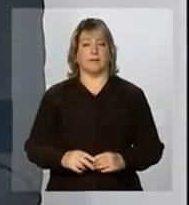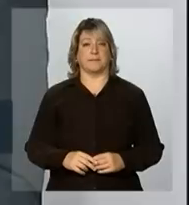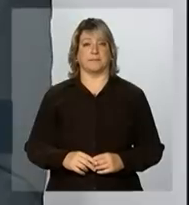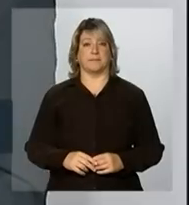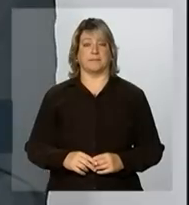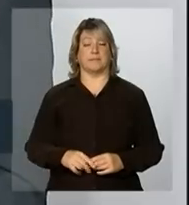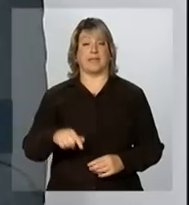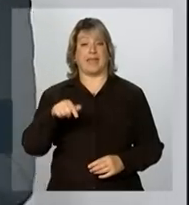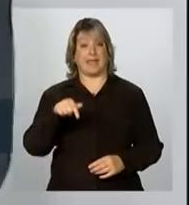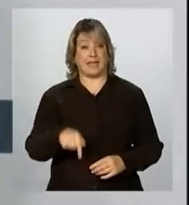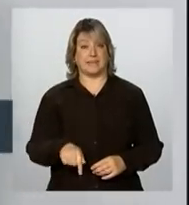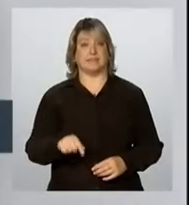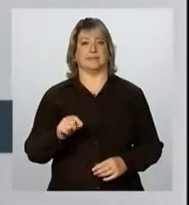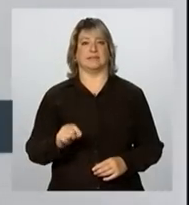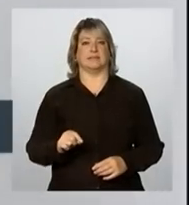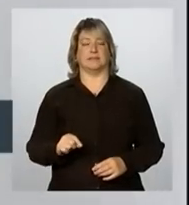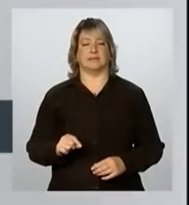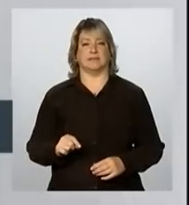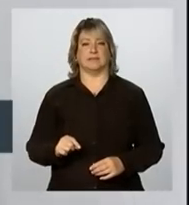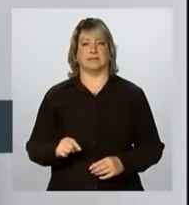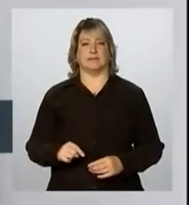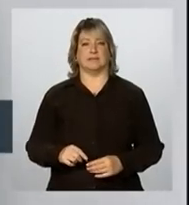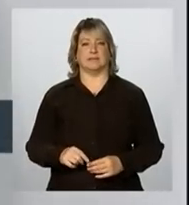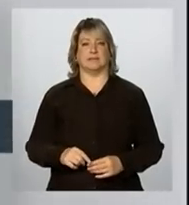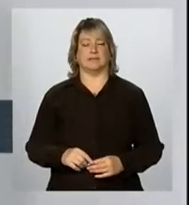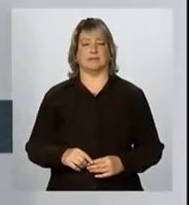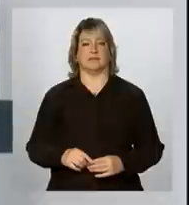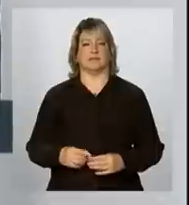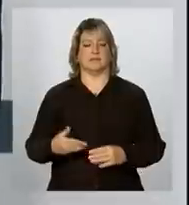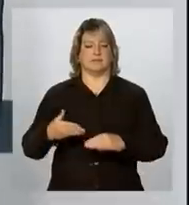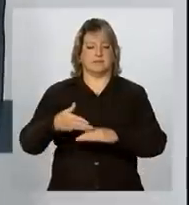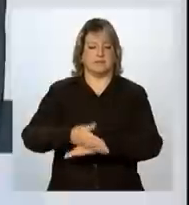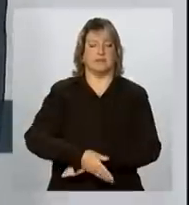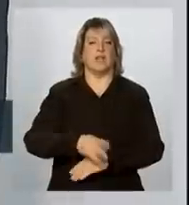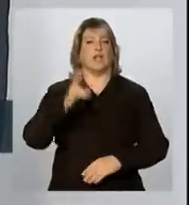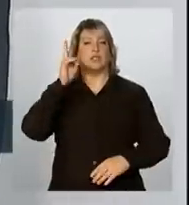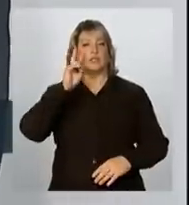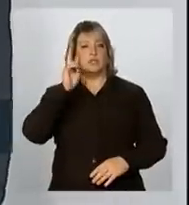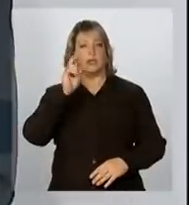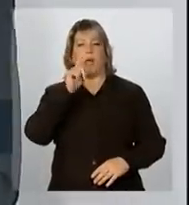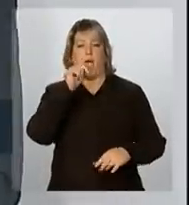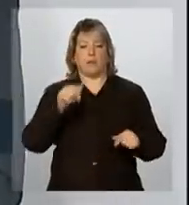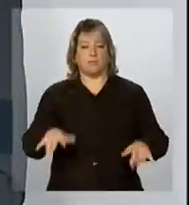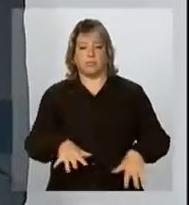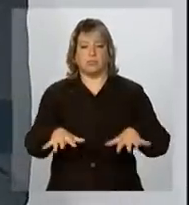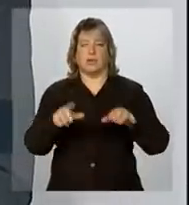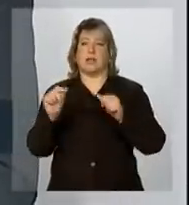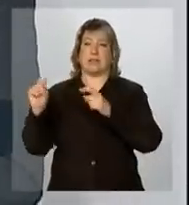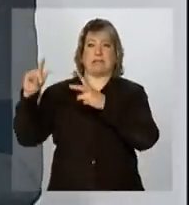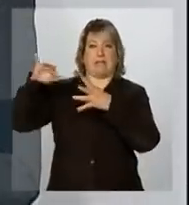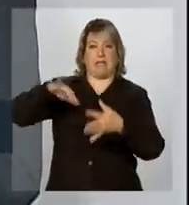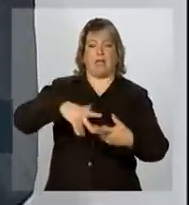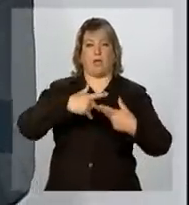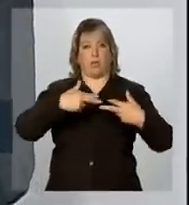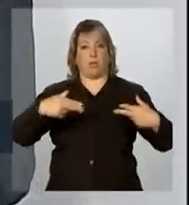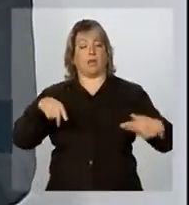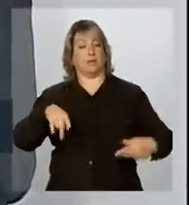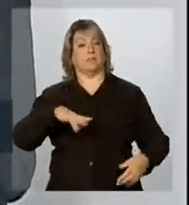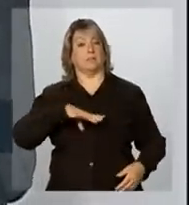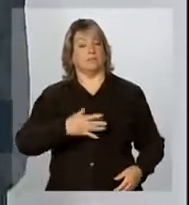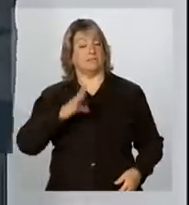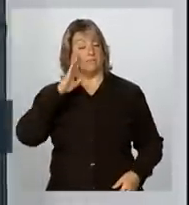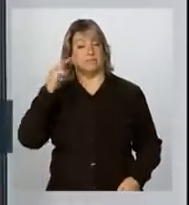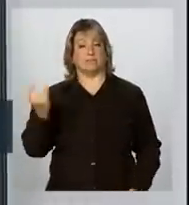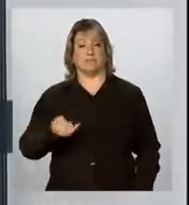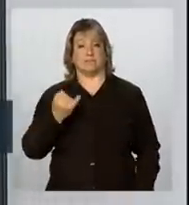essa intervenção, tanto em drenagem quanto em encostas, é sem dúvida nenhuma. Primeiro, um desafio muito